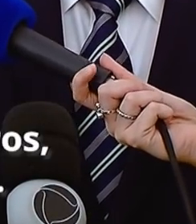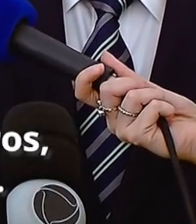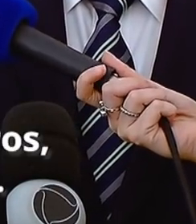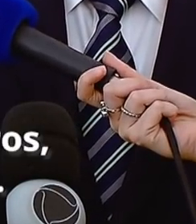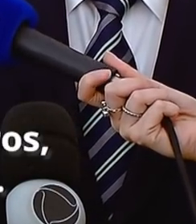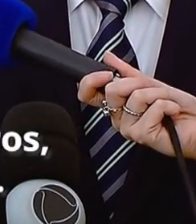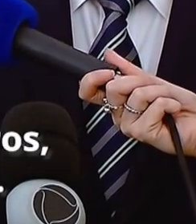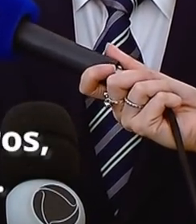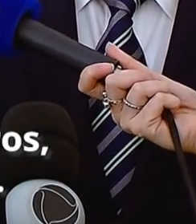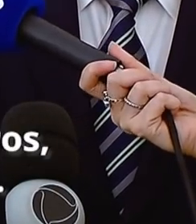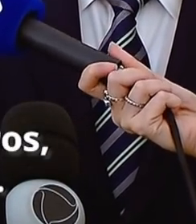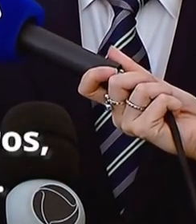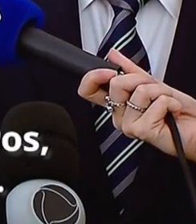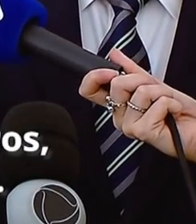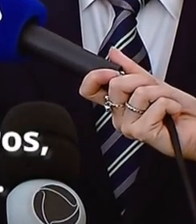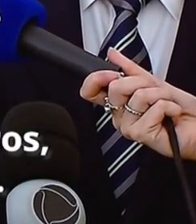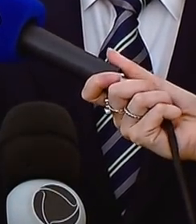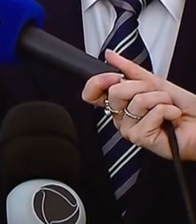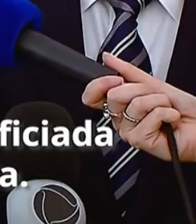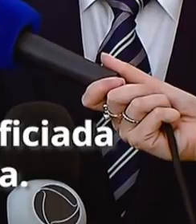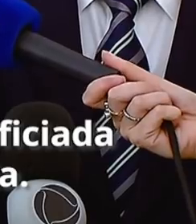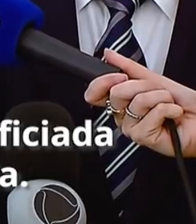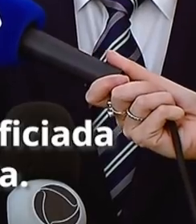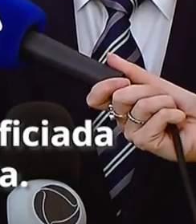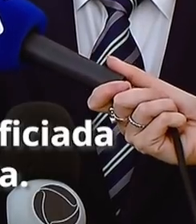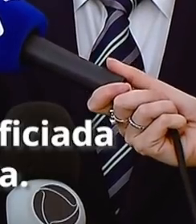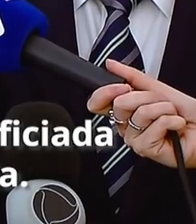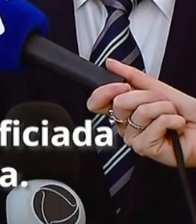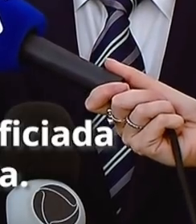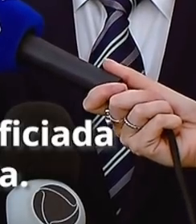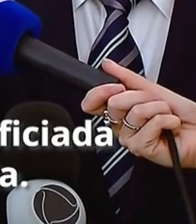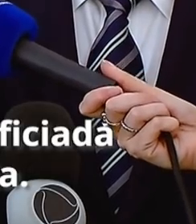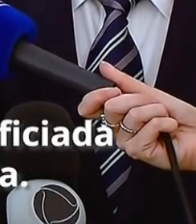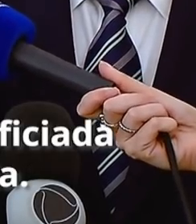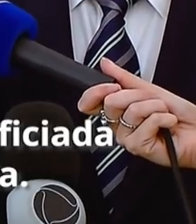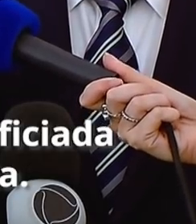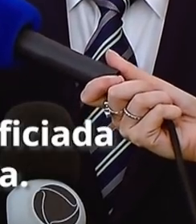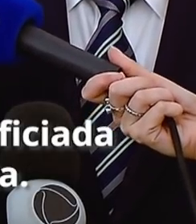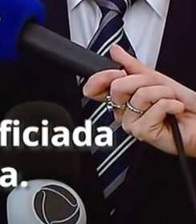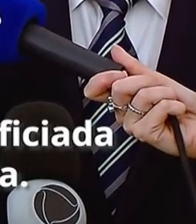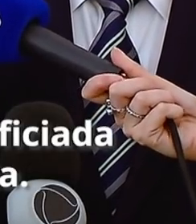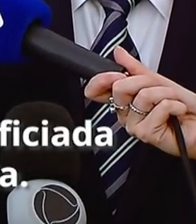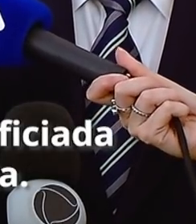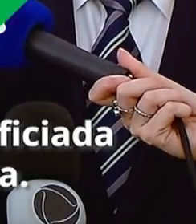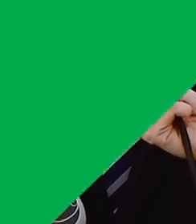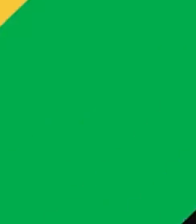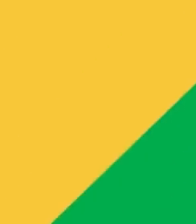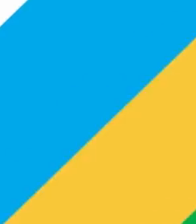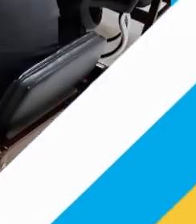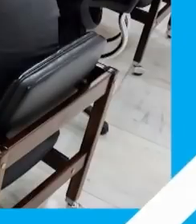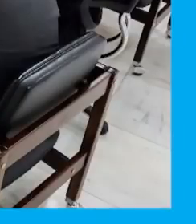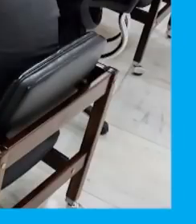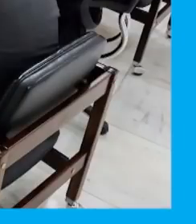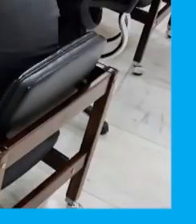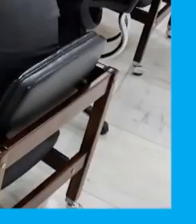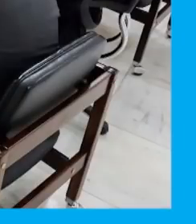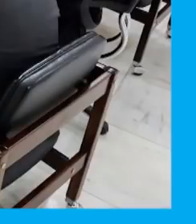todos os estados brasileiros. Os 27 estados da federação e a população brasileira será beneficiada com a reforma da Previdência.